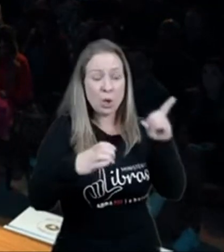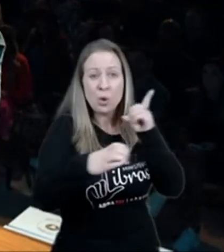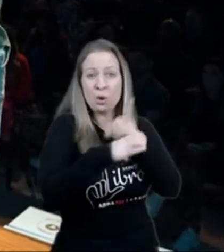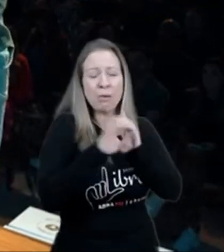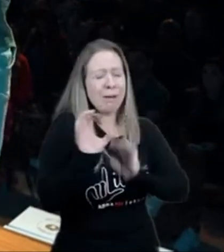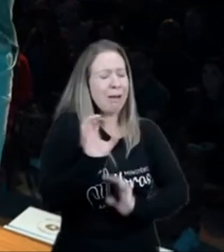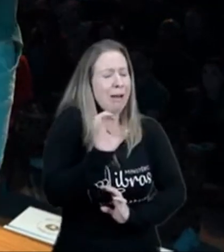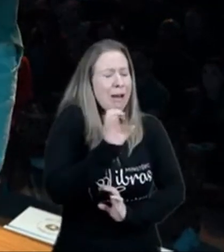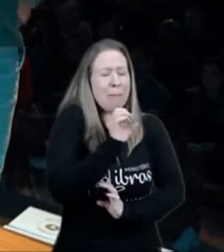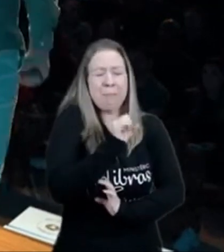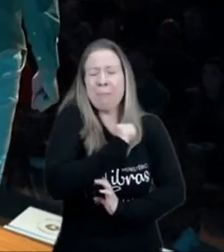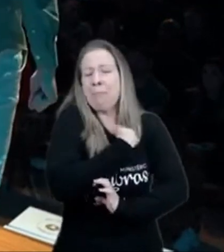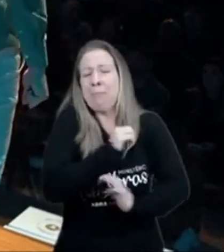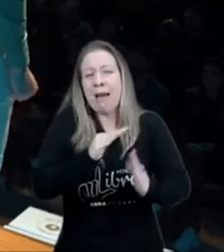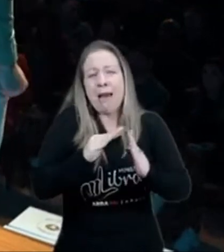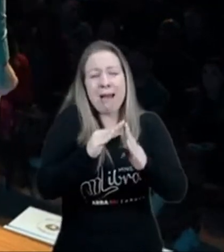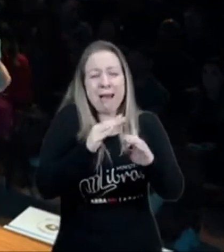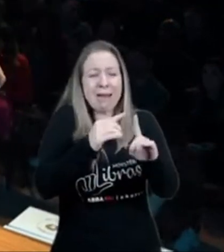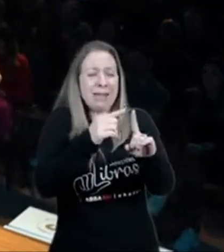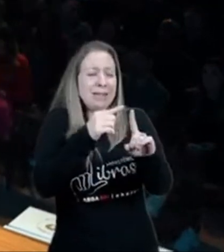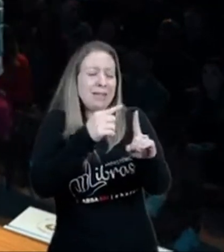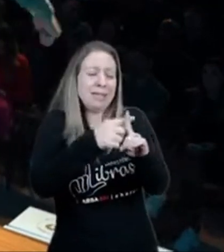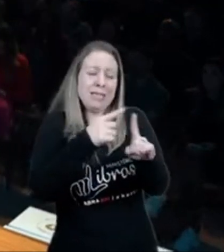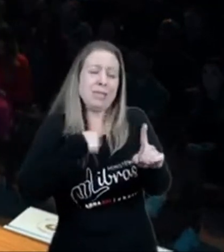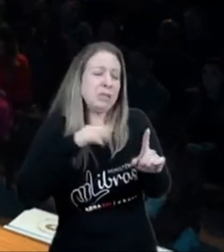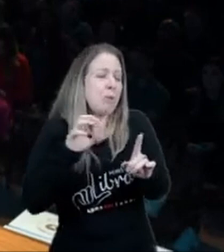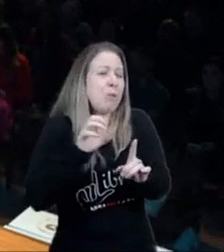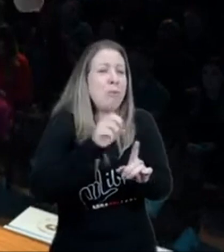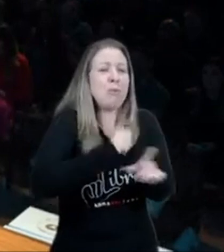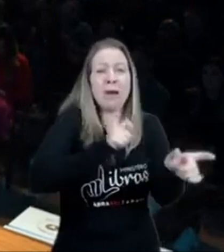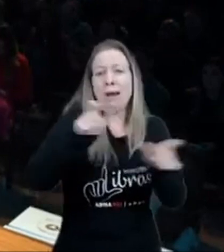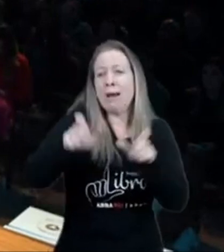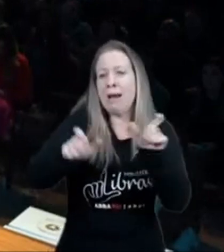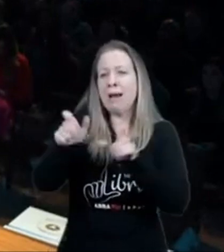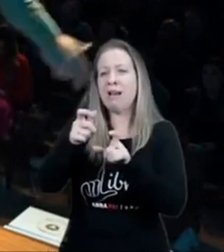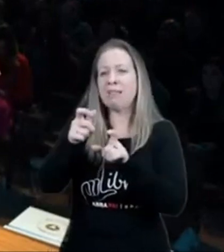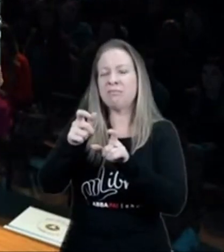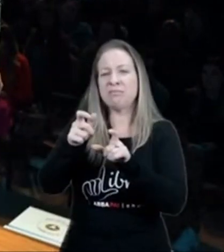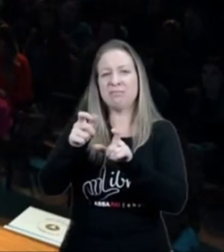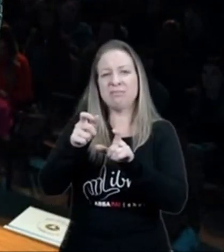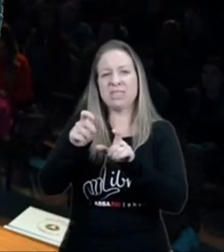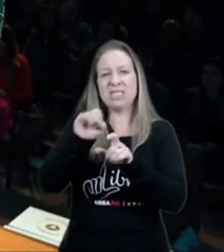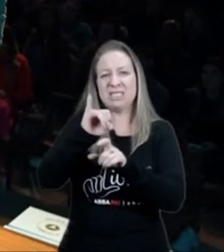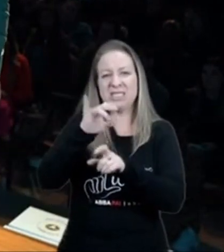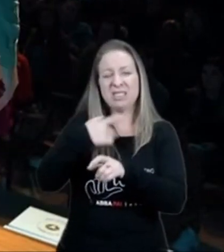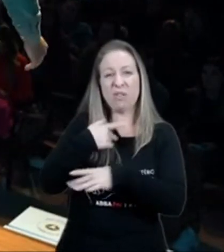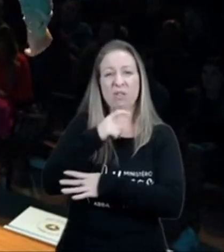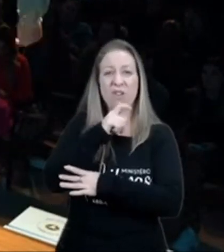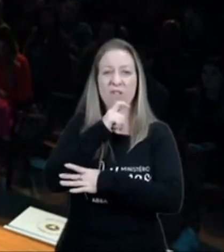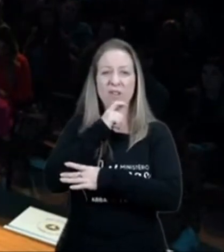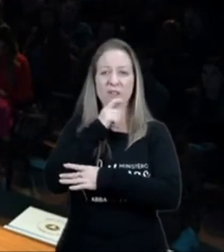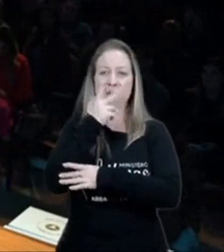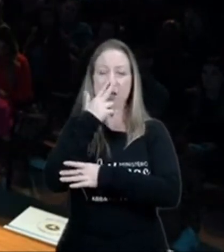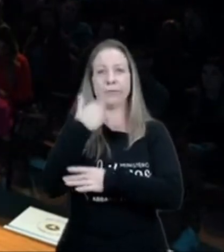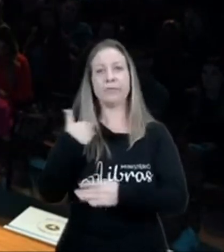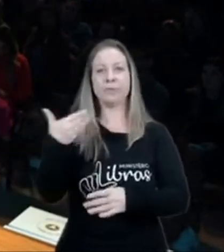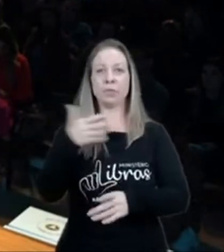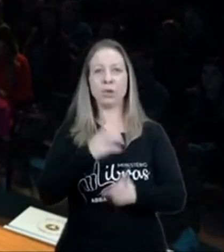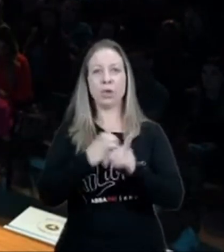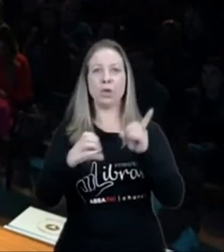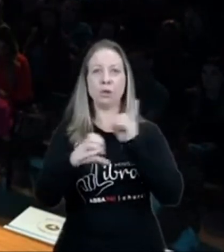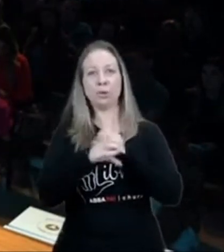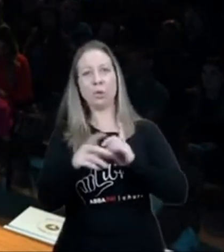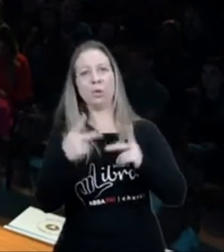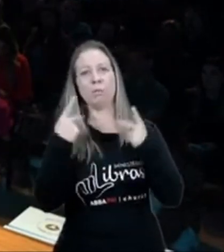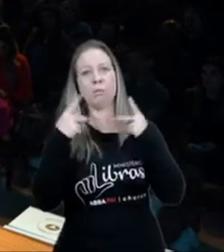não cuidar, daqui a pouco eu sou um profissional da fé, venho aqui, faço meu trabalho, recebo meu salário e vou embora, não, eu tenho que entender o meu